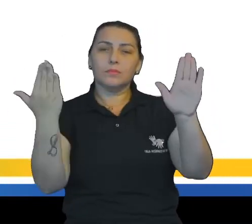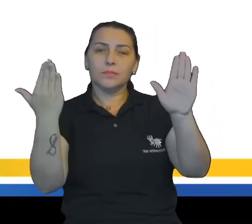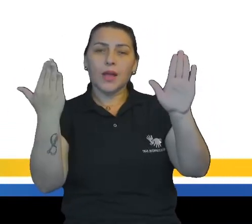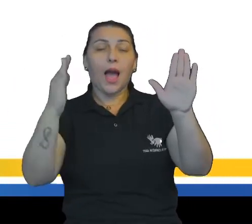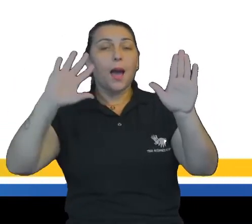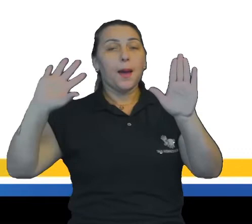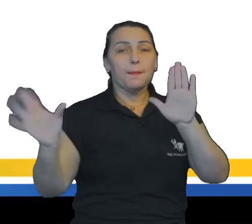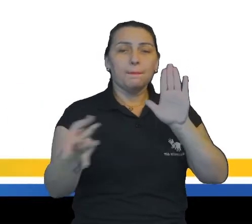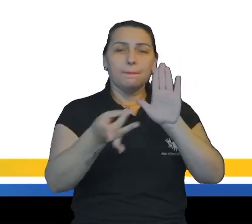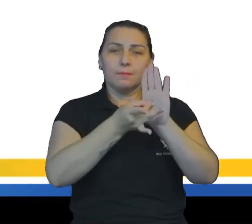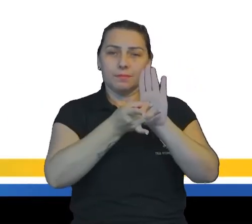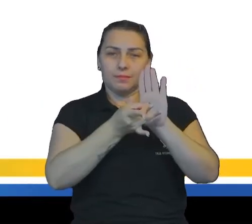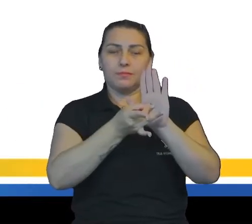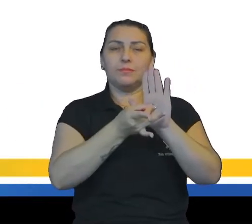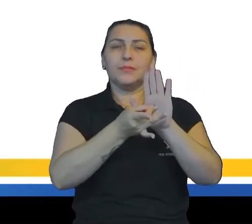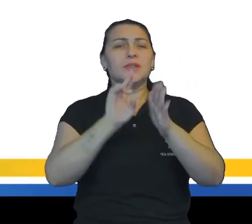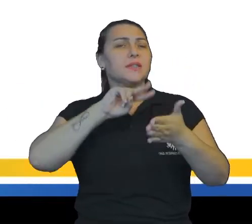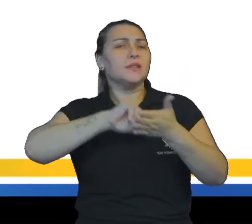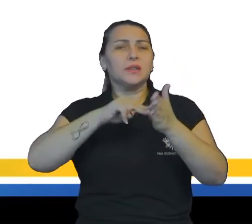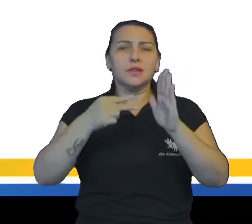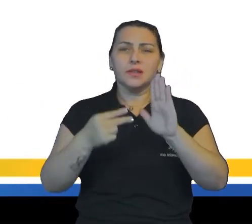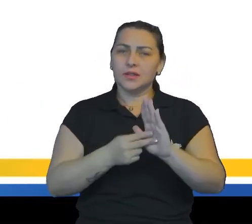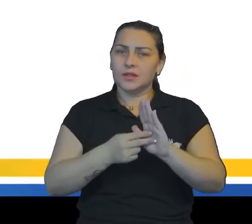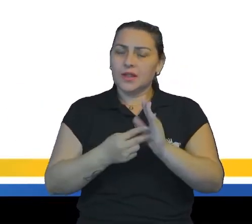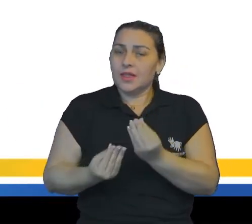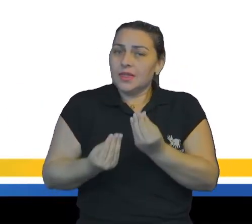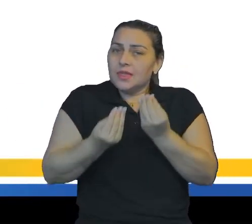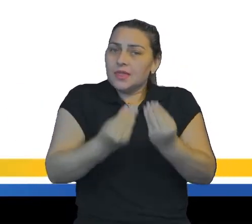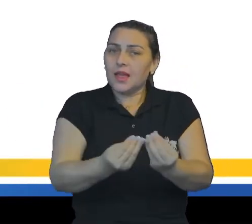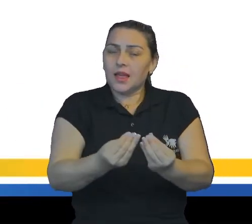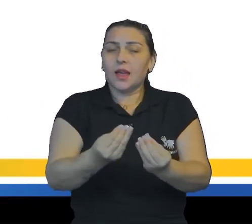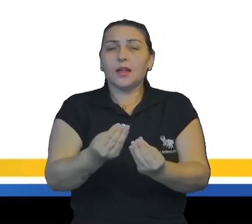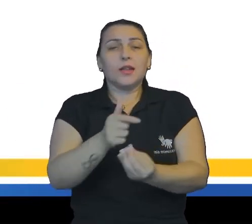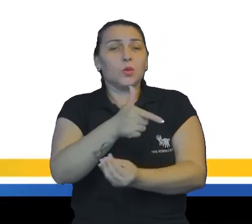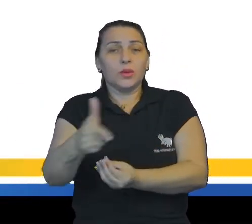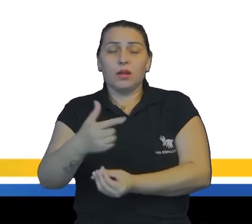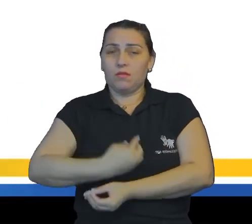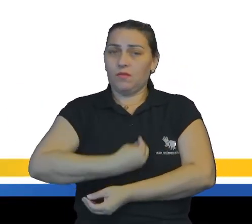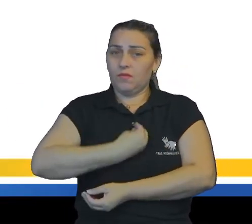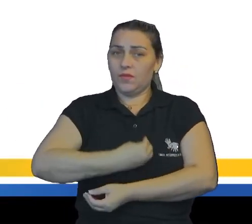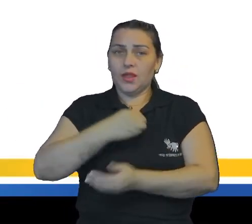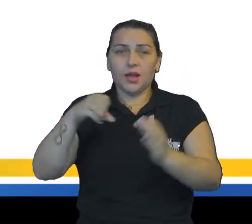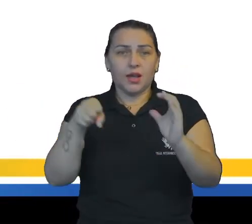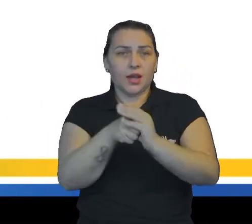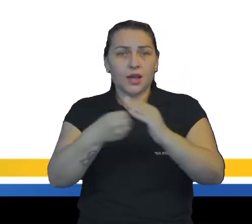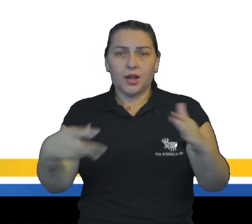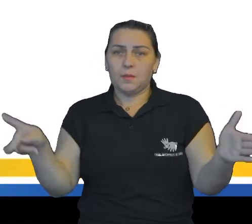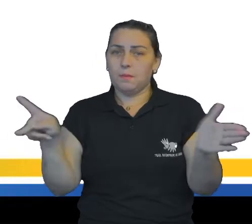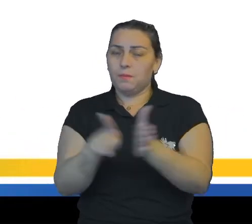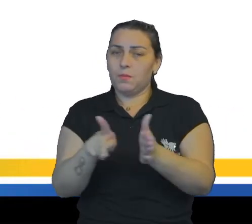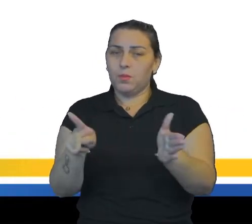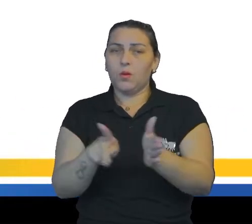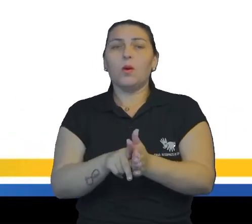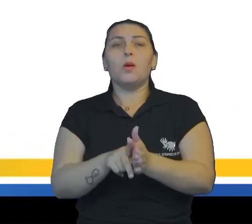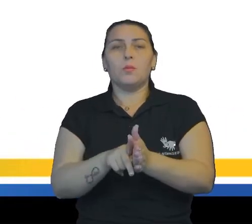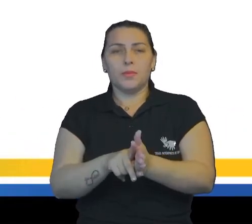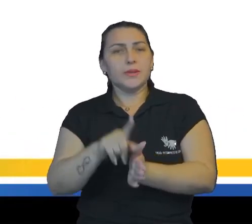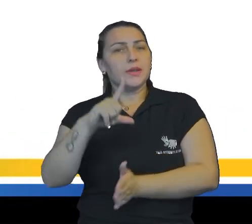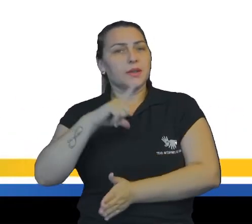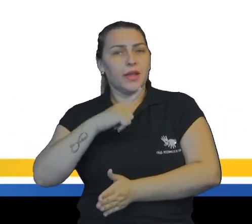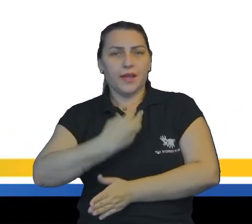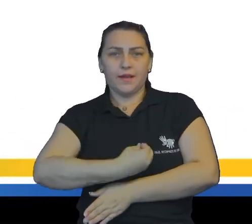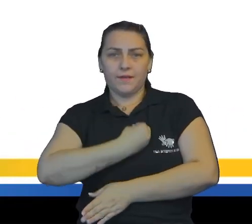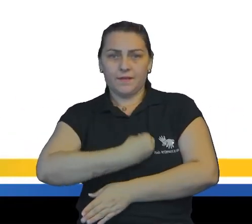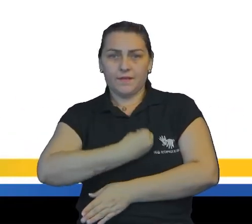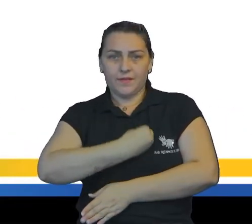personificação significa atribuir a seres inanimados sem vida características de seres animados, ou